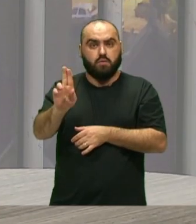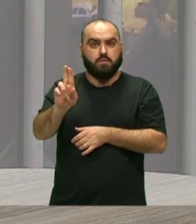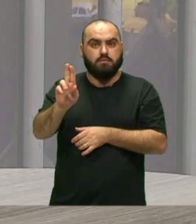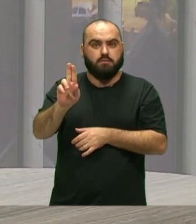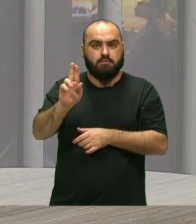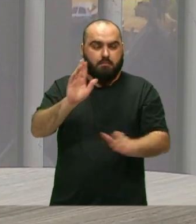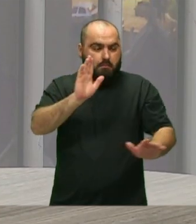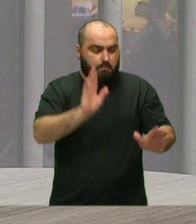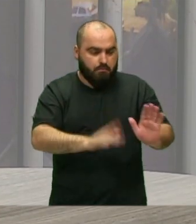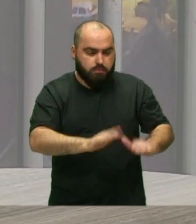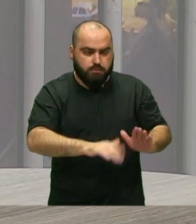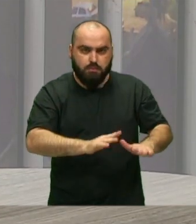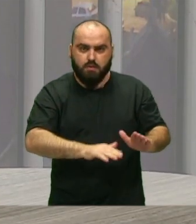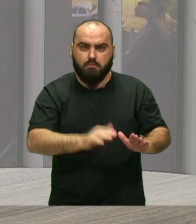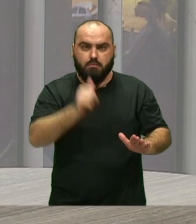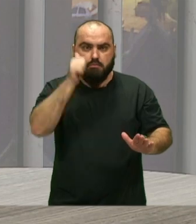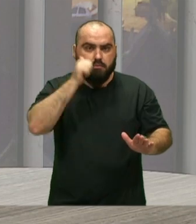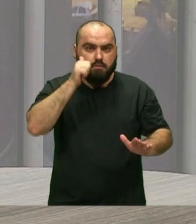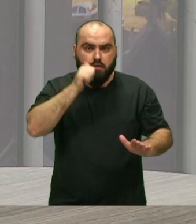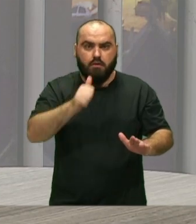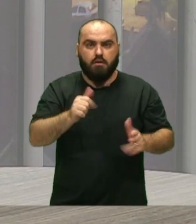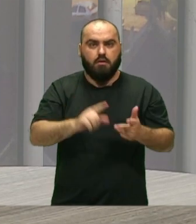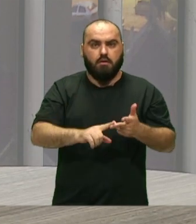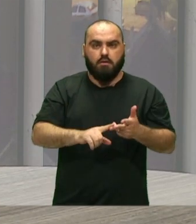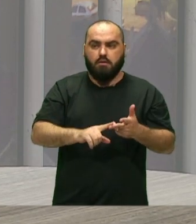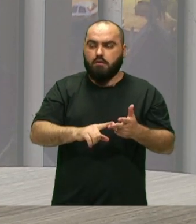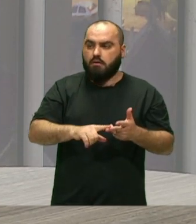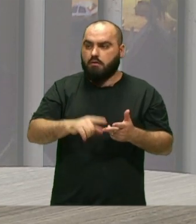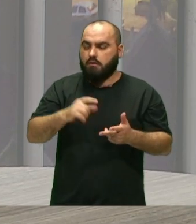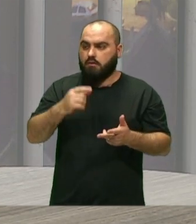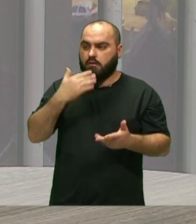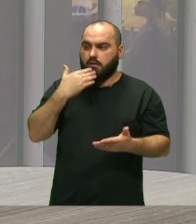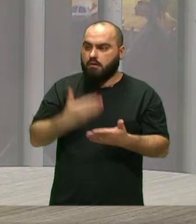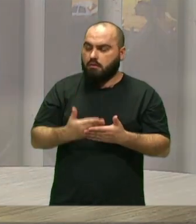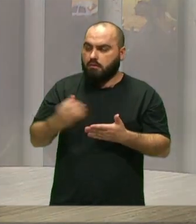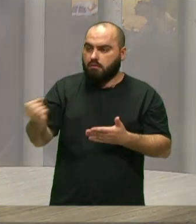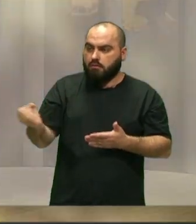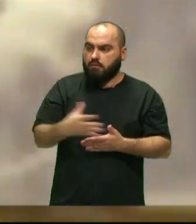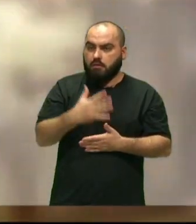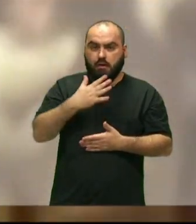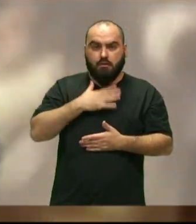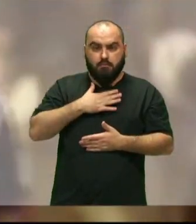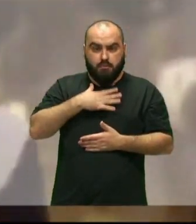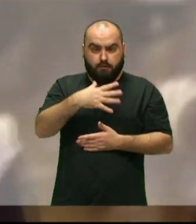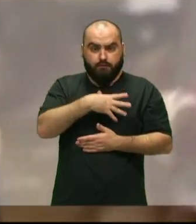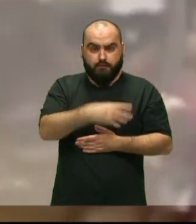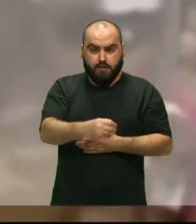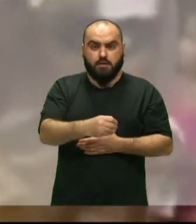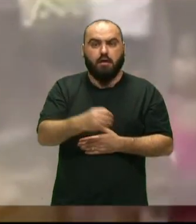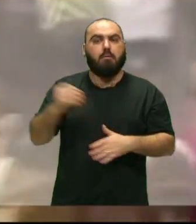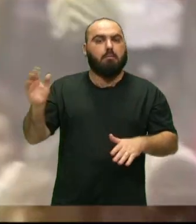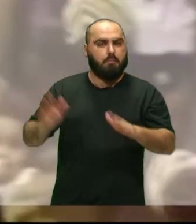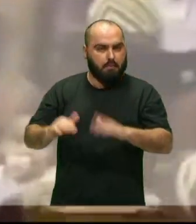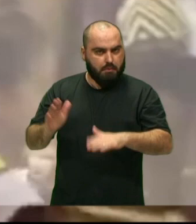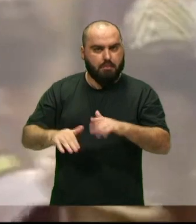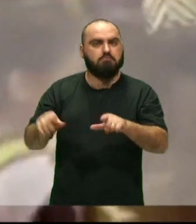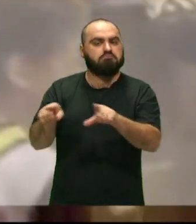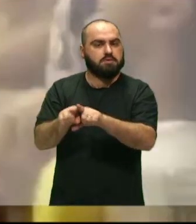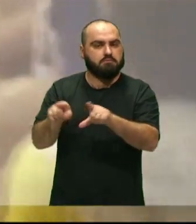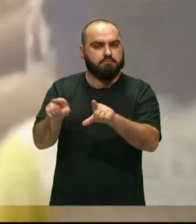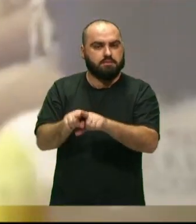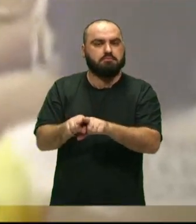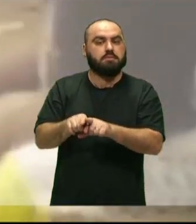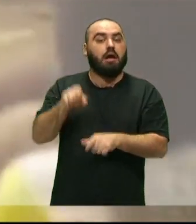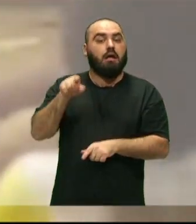elas se encantam Pela cultura E elas levam Para a escola Então a minha filha Mesmo Que é uma batuqueirinha Ela